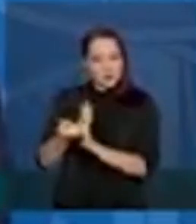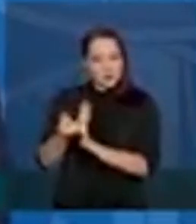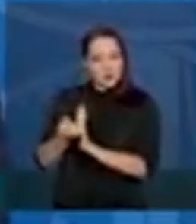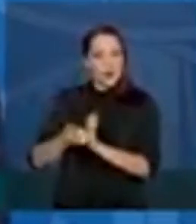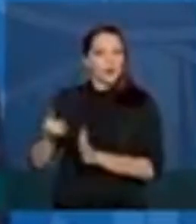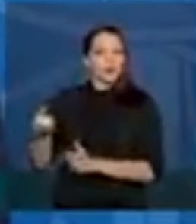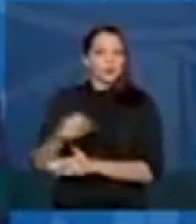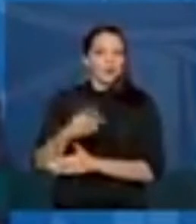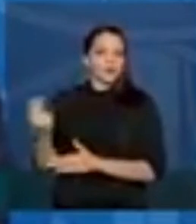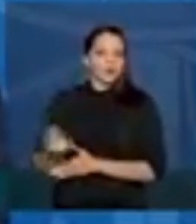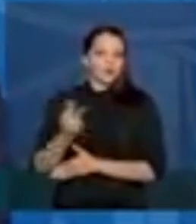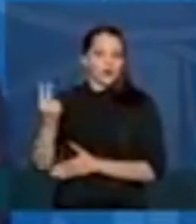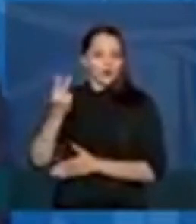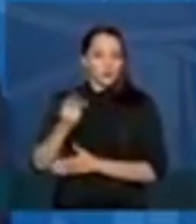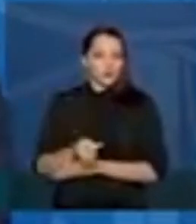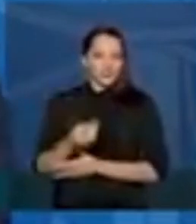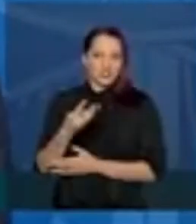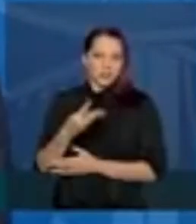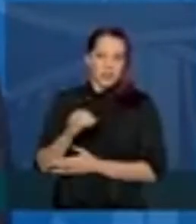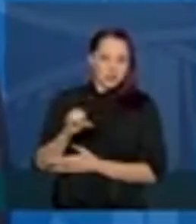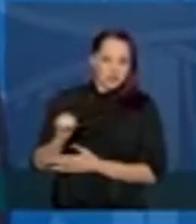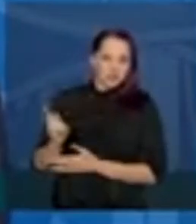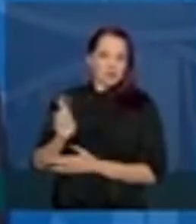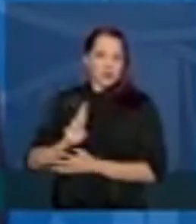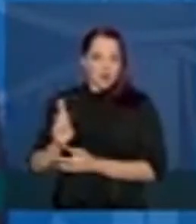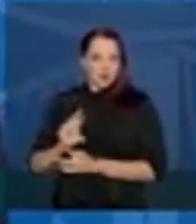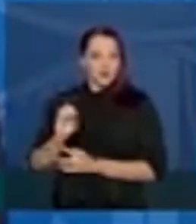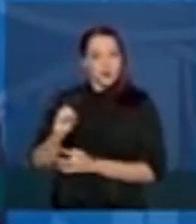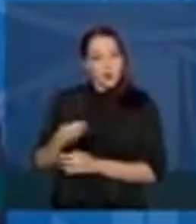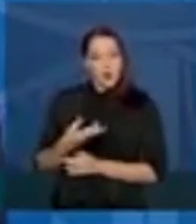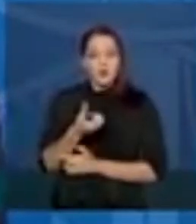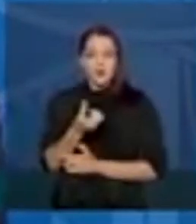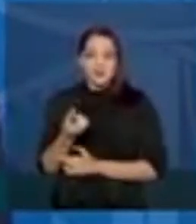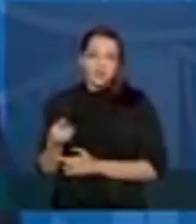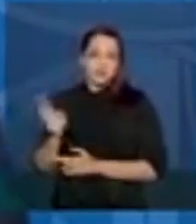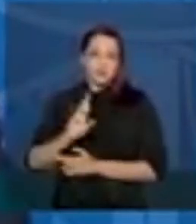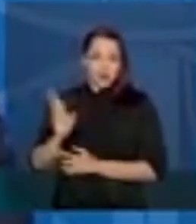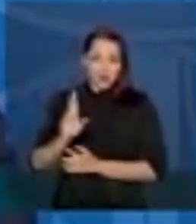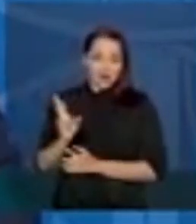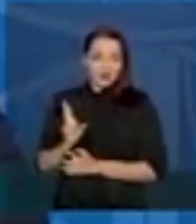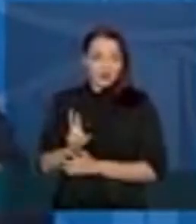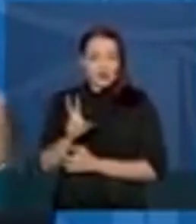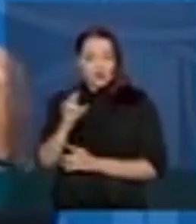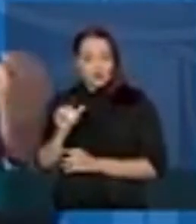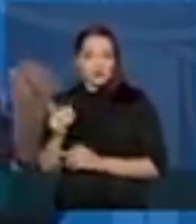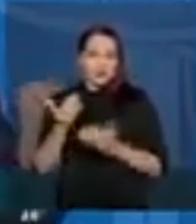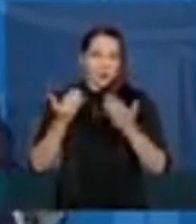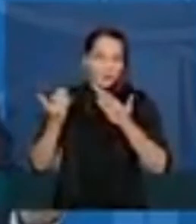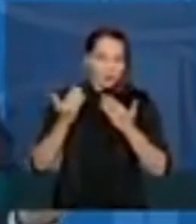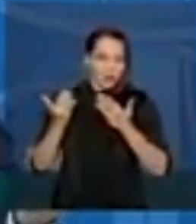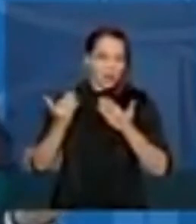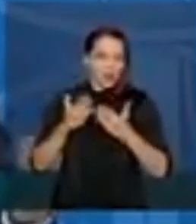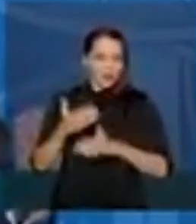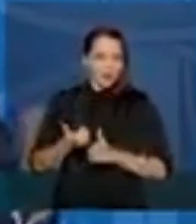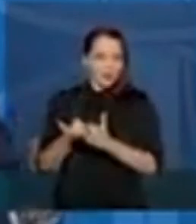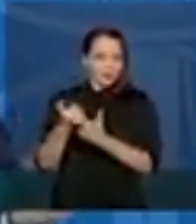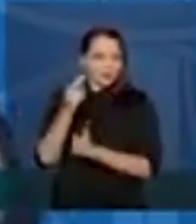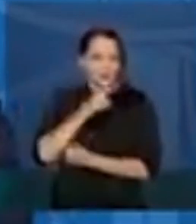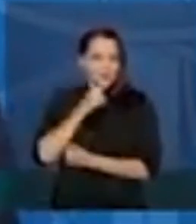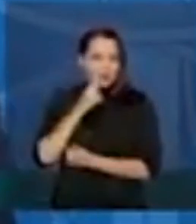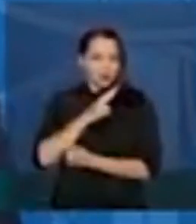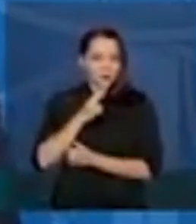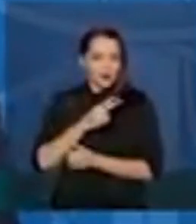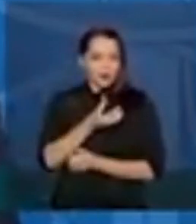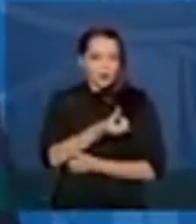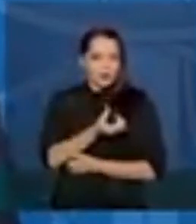os novos valores de 300 ou 600 quando se comparava com o auxílio emergencial